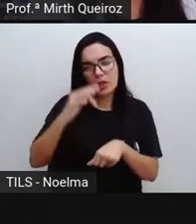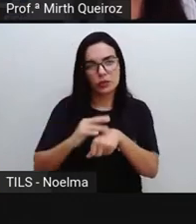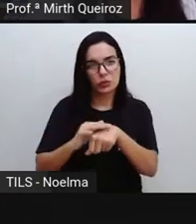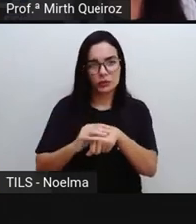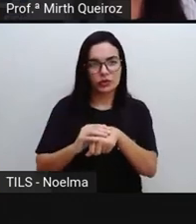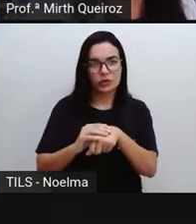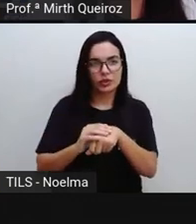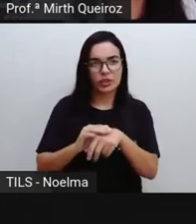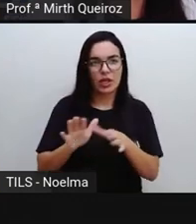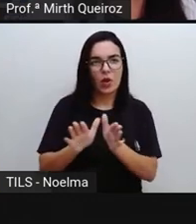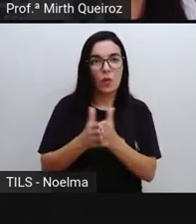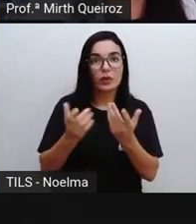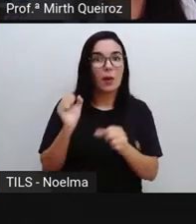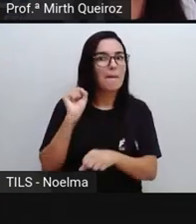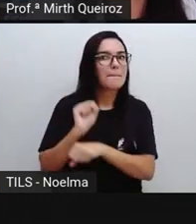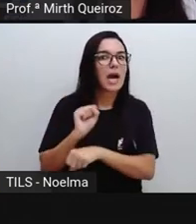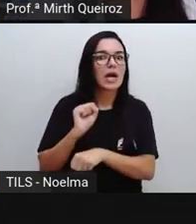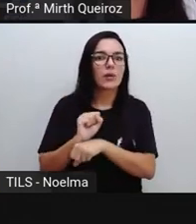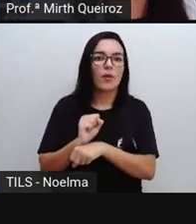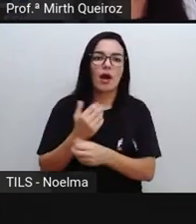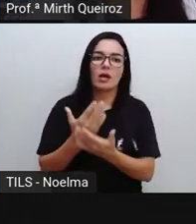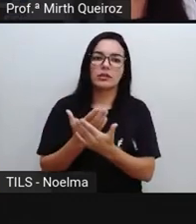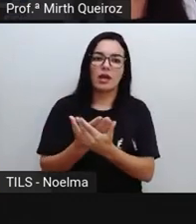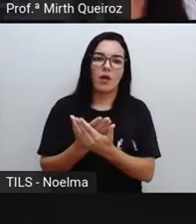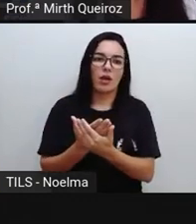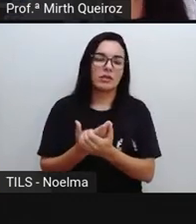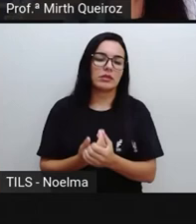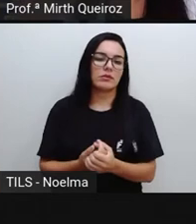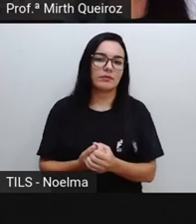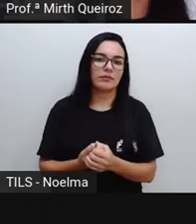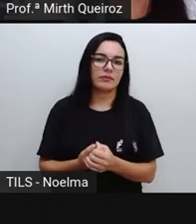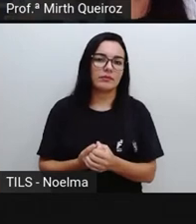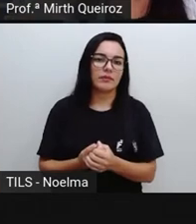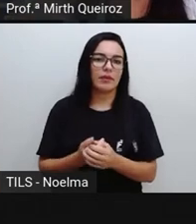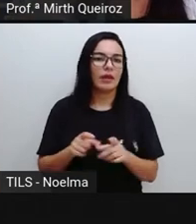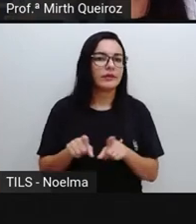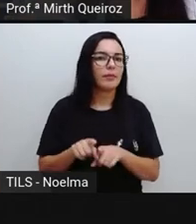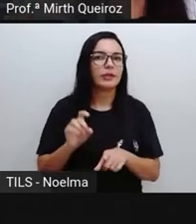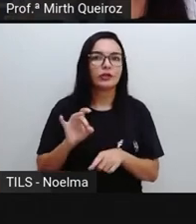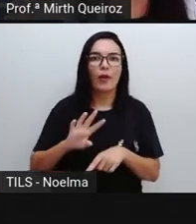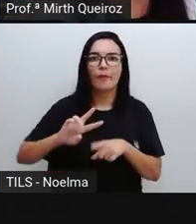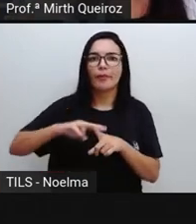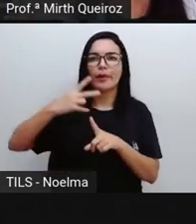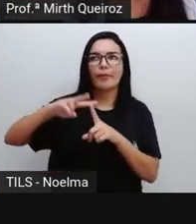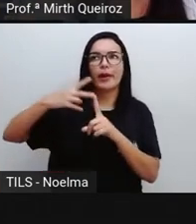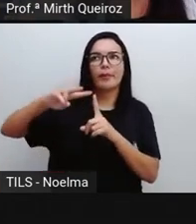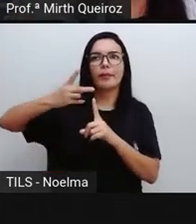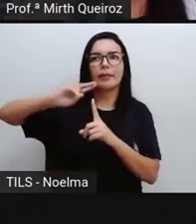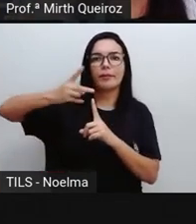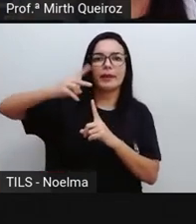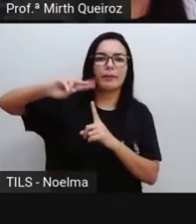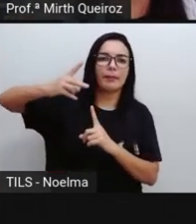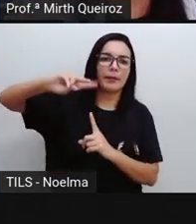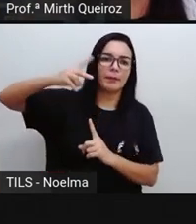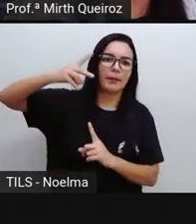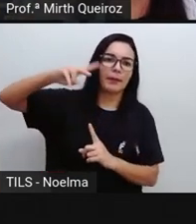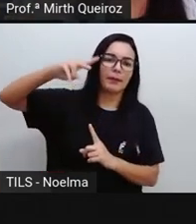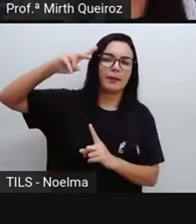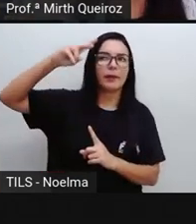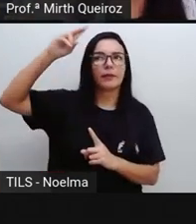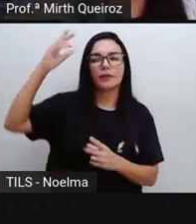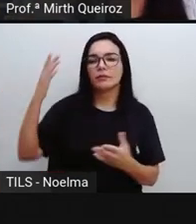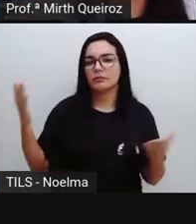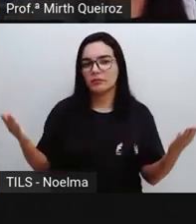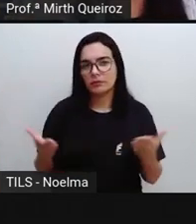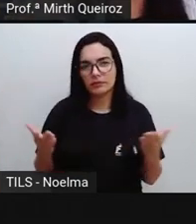cidade. Foi quando pararam também as aulas, né? E só foi aumentando desse caso, surgiram novos casos, foram aumentando, aumentando,